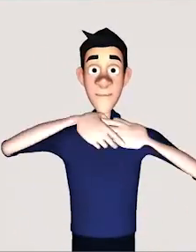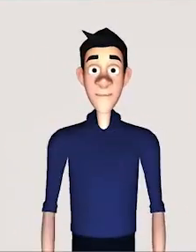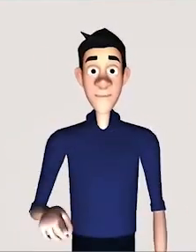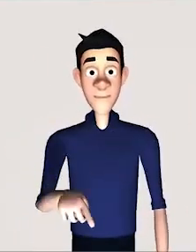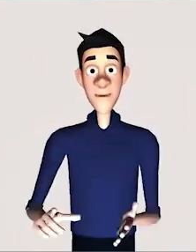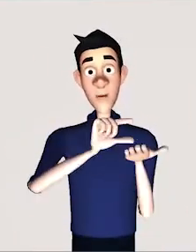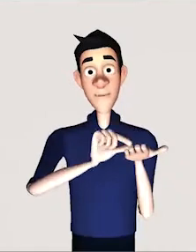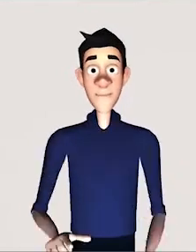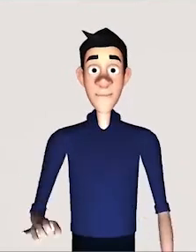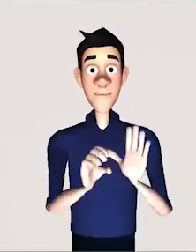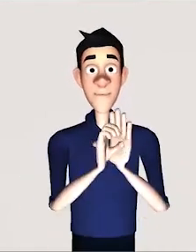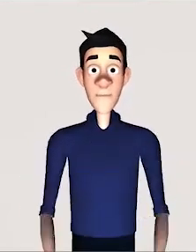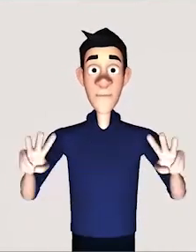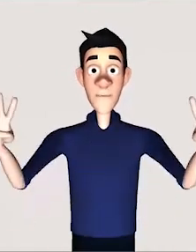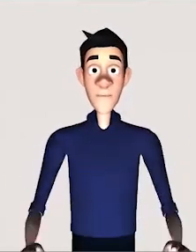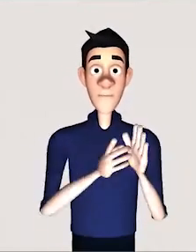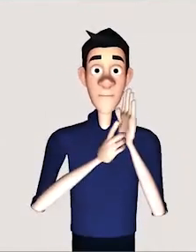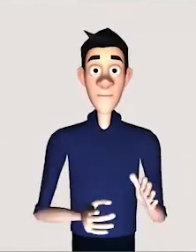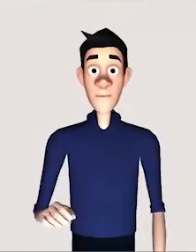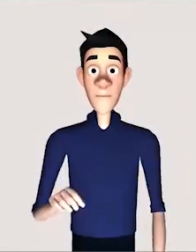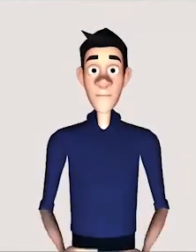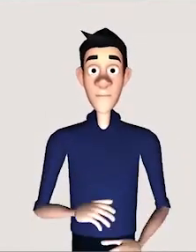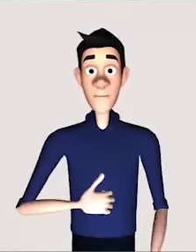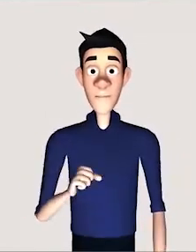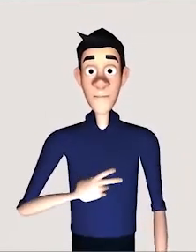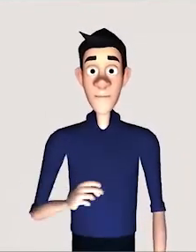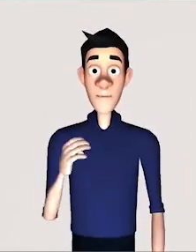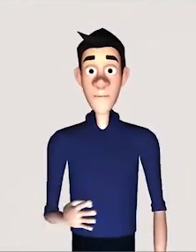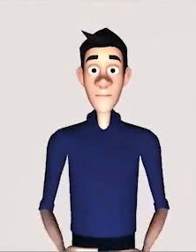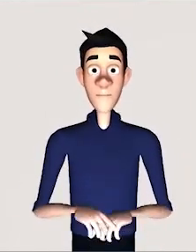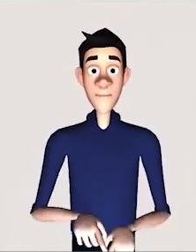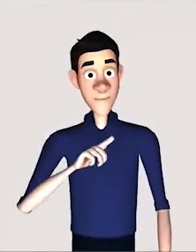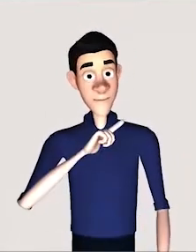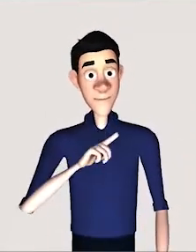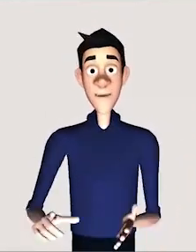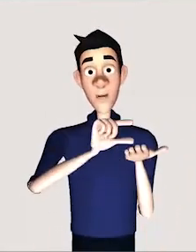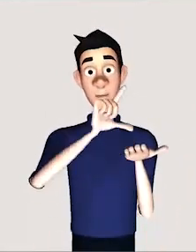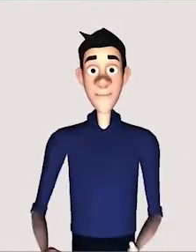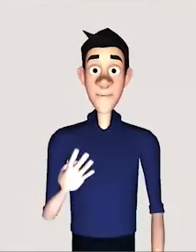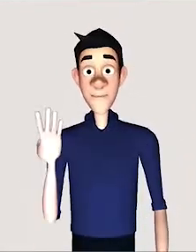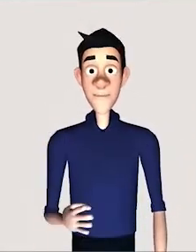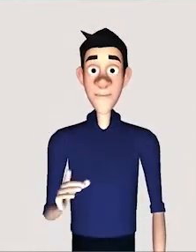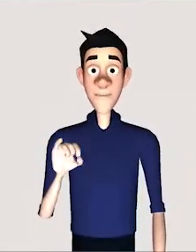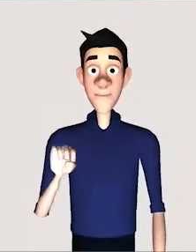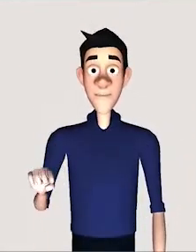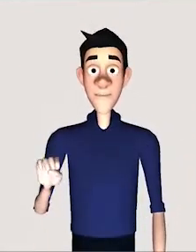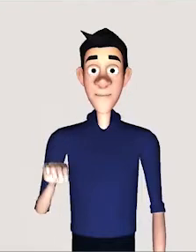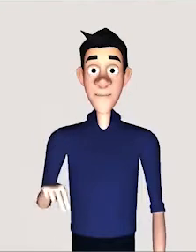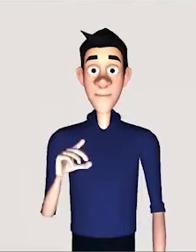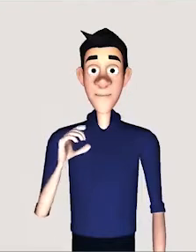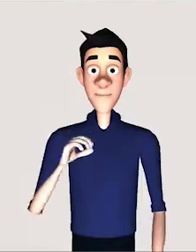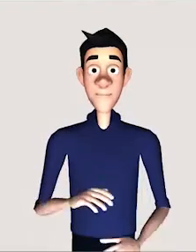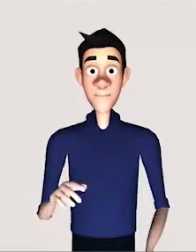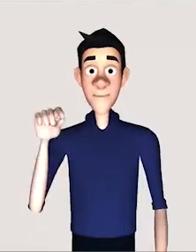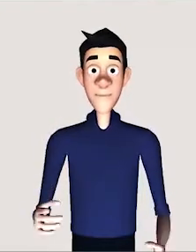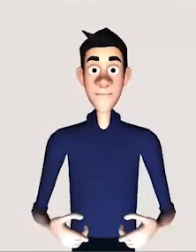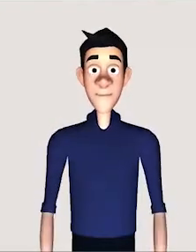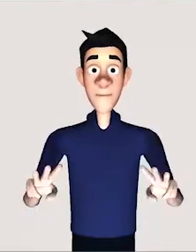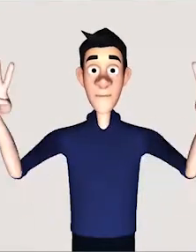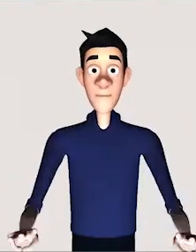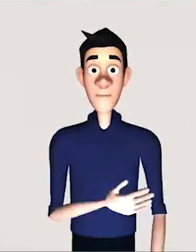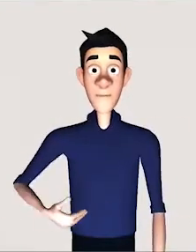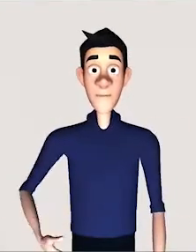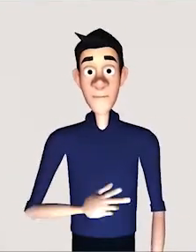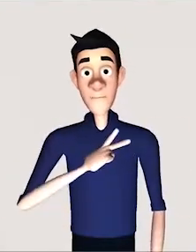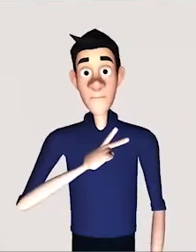.124, também tem no artigo 4º, dizendo que compete aos museus públicos e privados enviar ao IBRAM dados